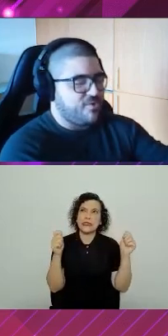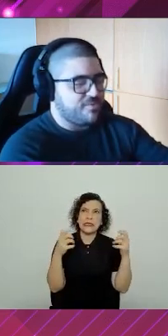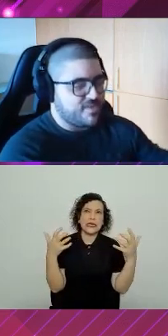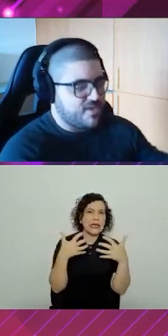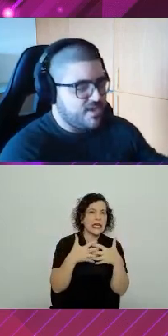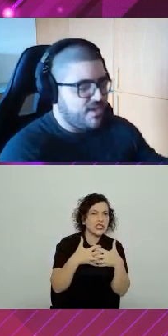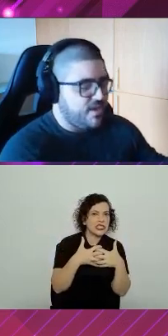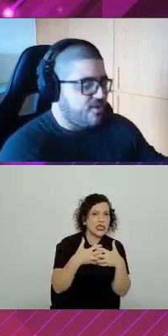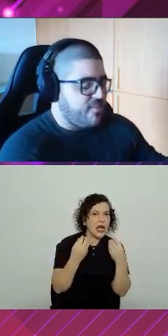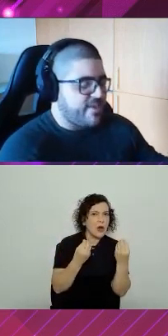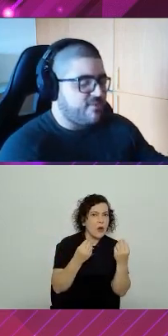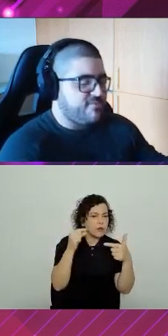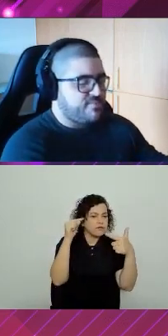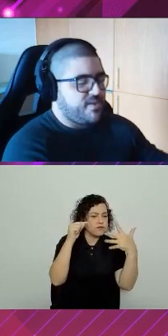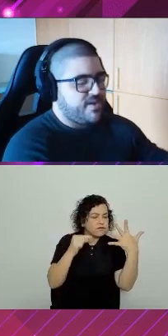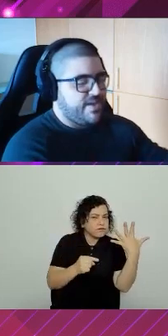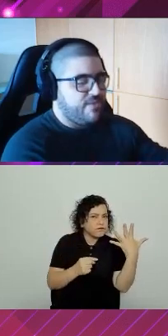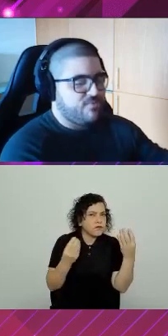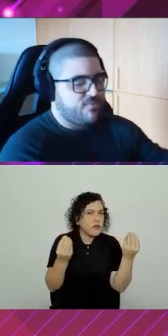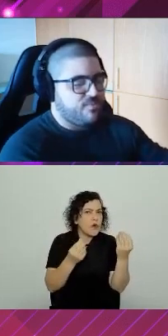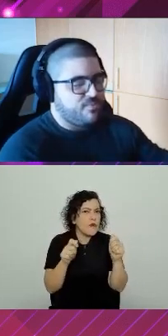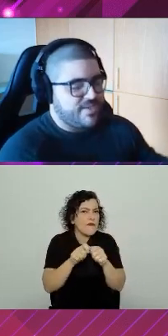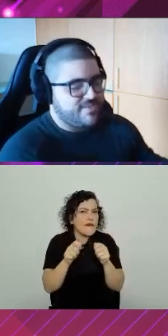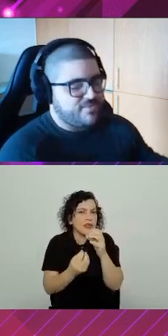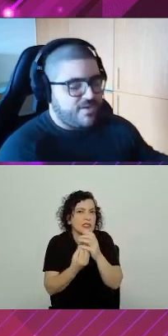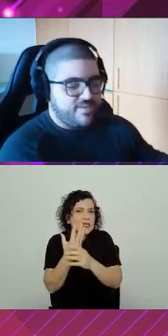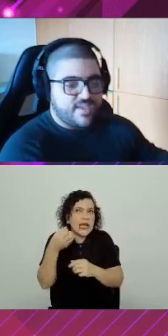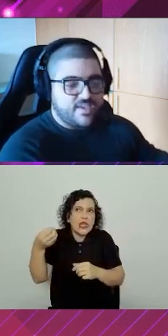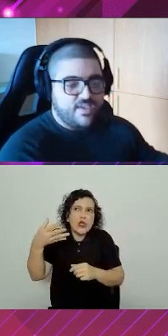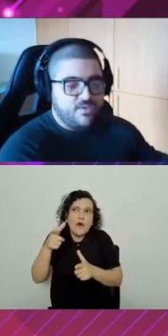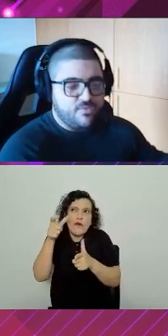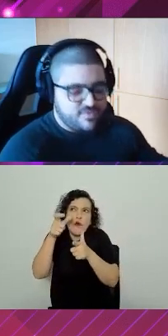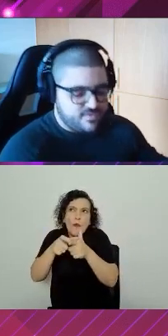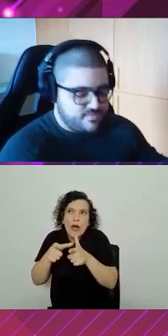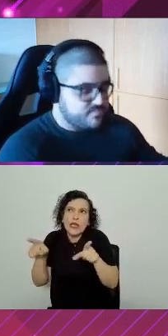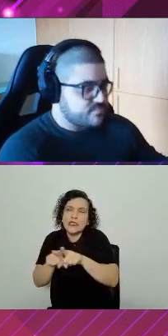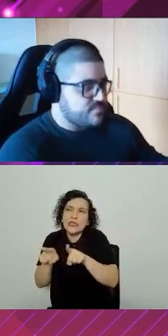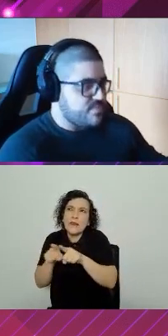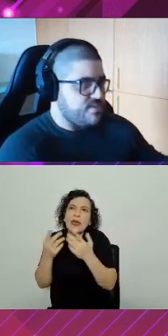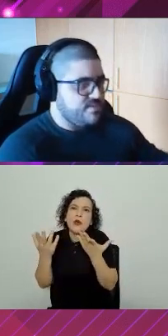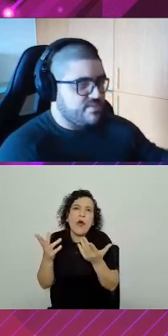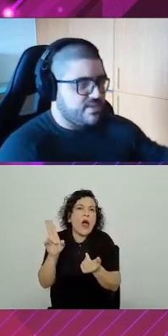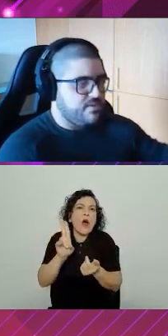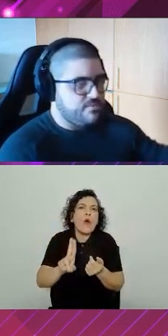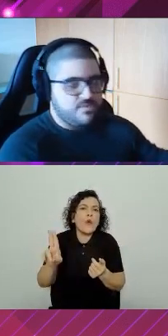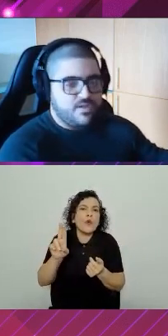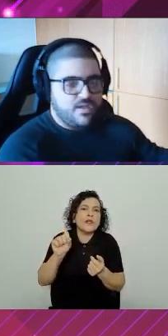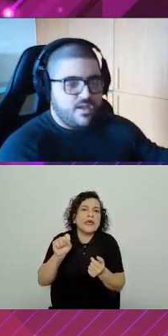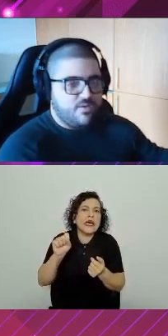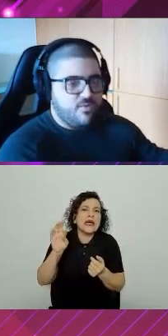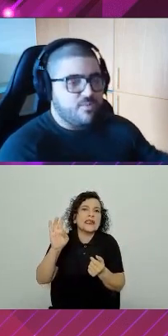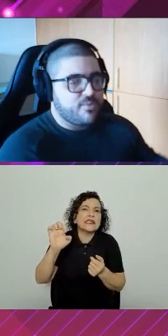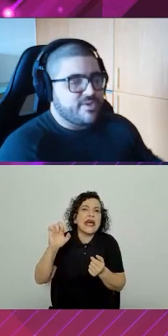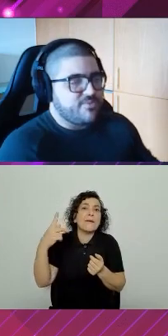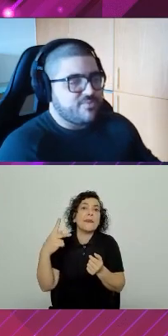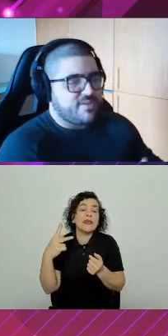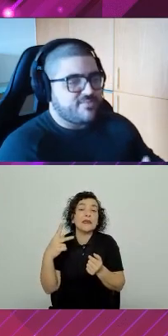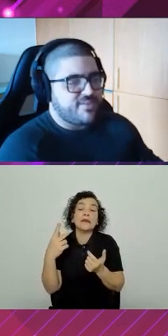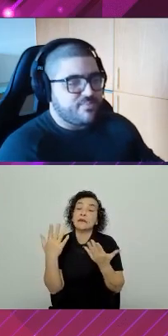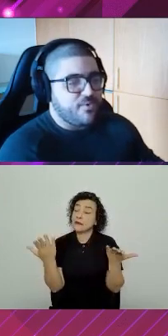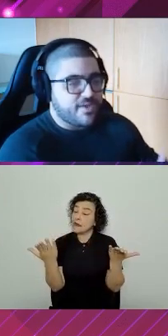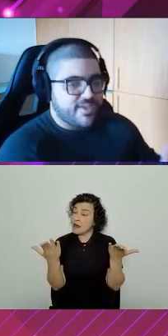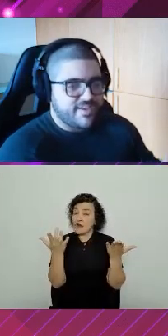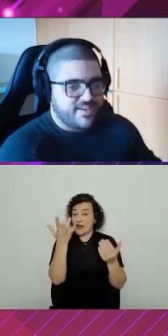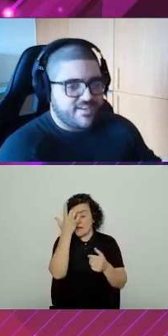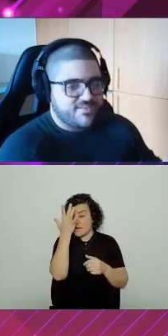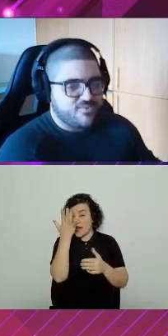novos módulos aqui, como é que eu faço para criar um novo componente, qual a stack que usa. Então, o onboarding é muito mais